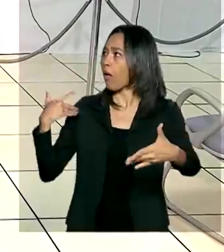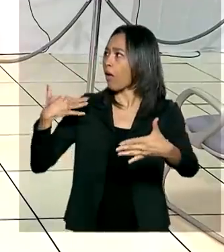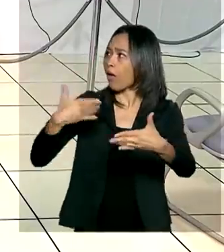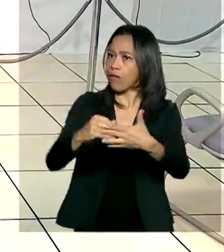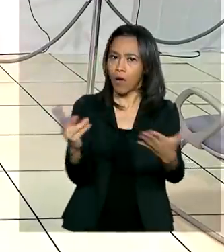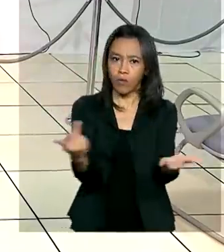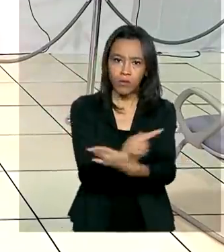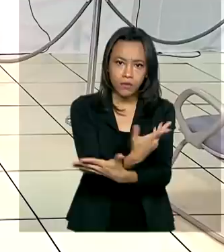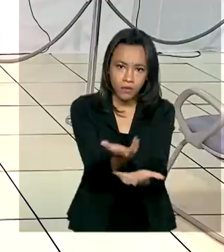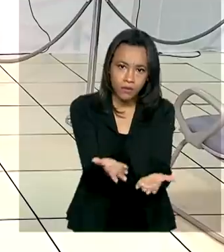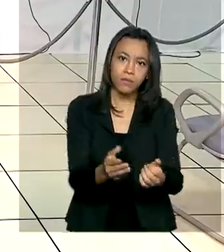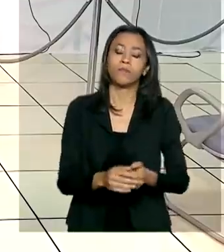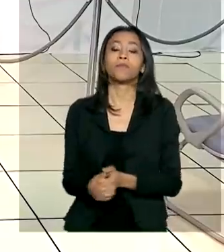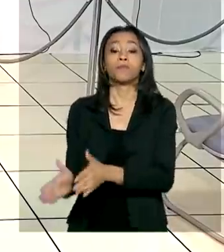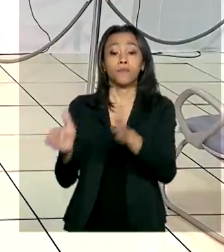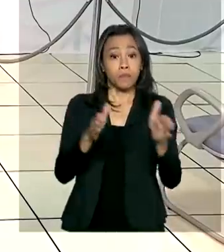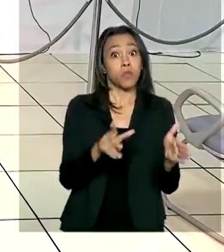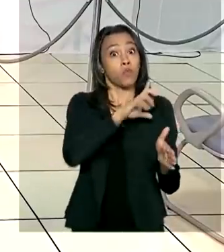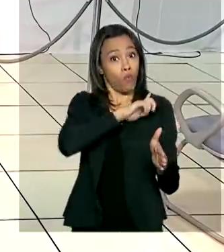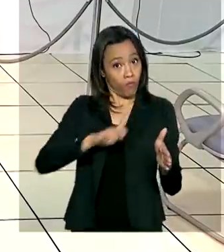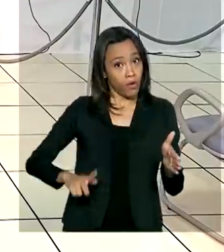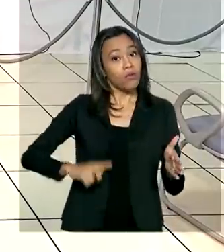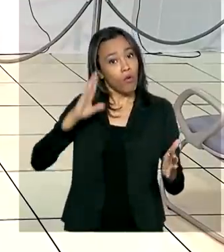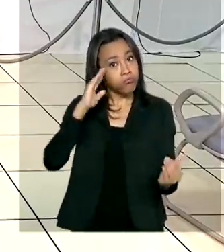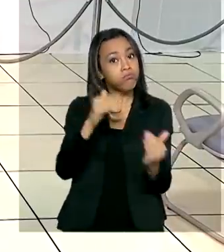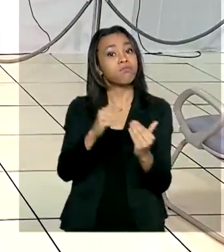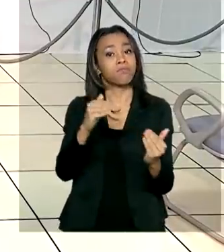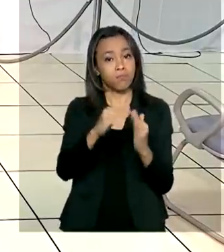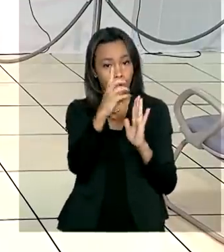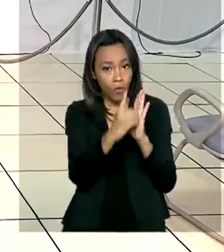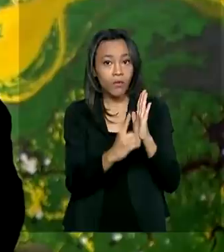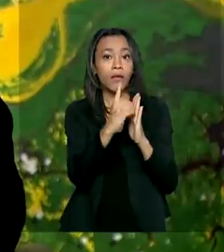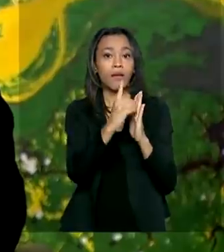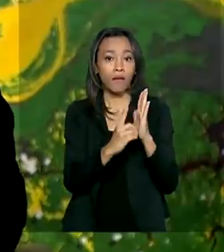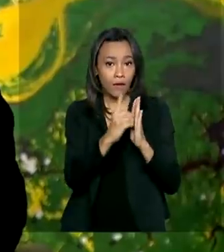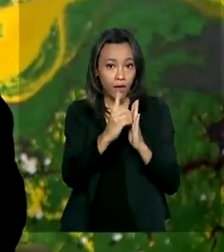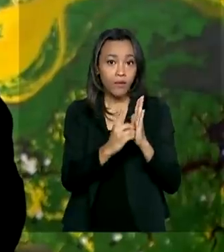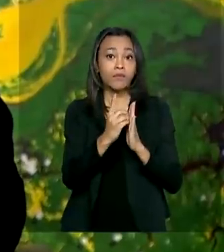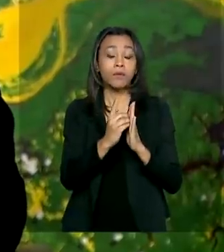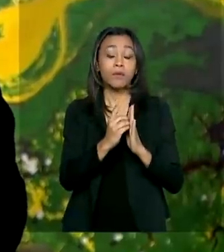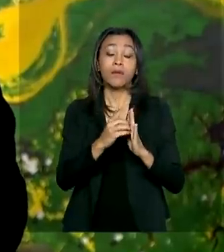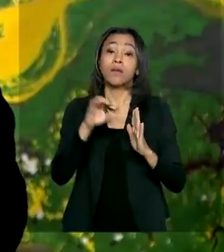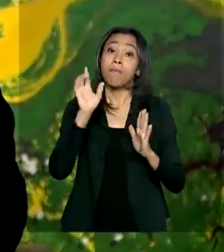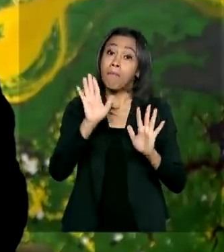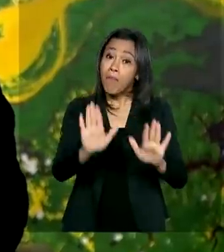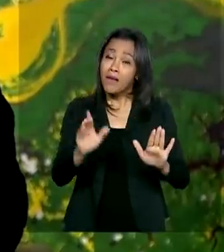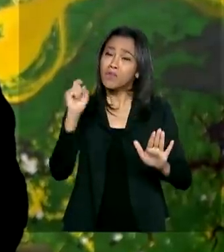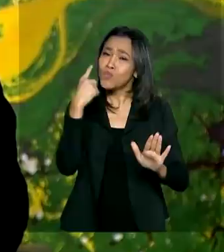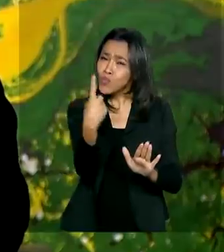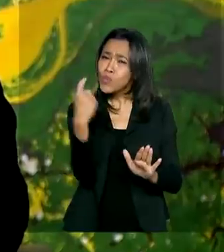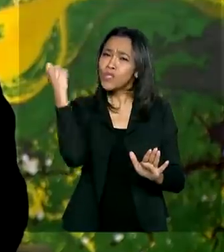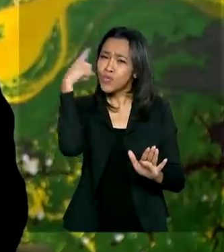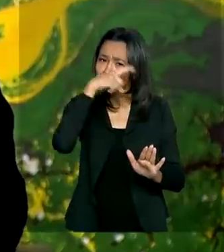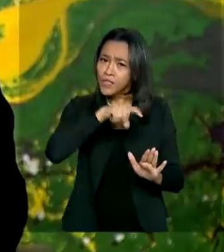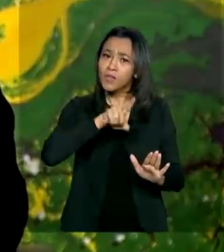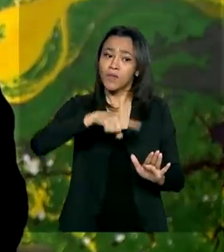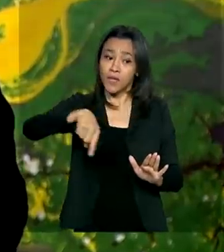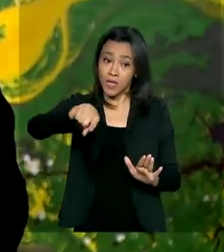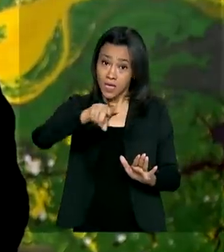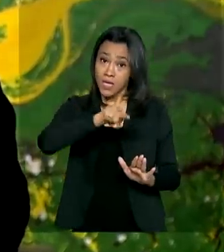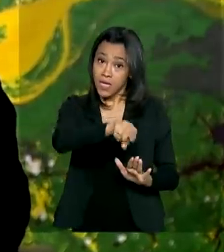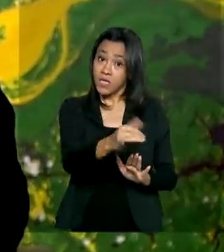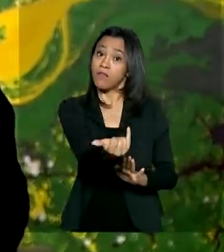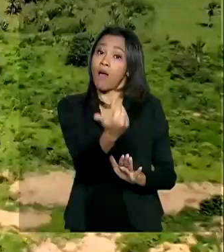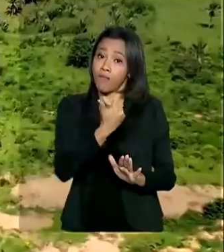governadores da região aderiram ao decreto no fim de semana, mas uma das dificuldades apontadas pelo governo